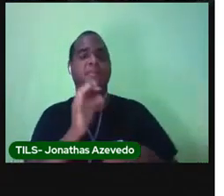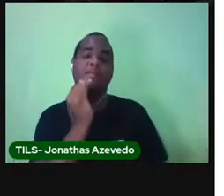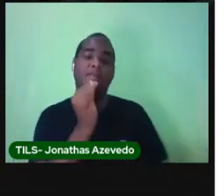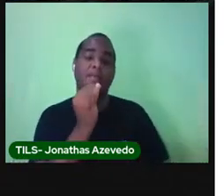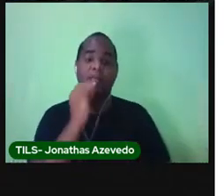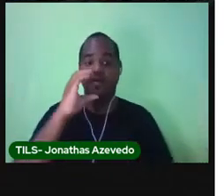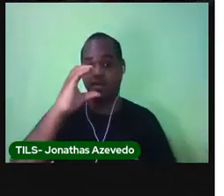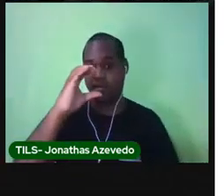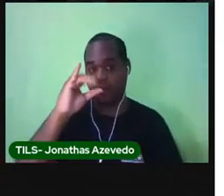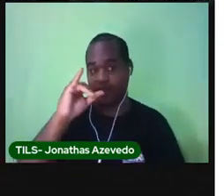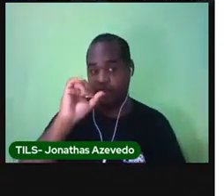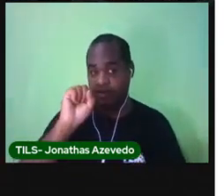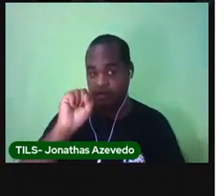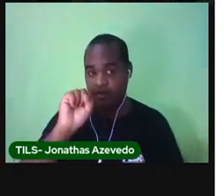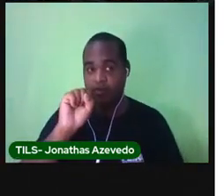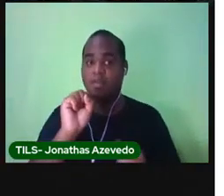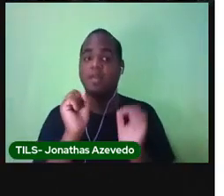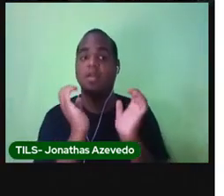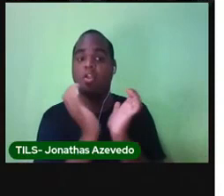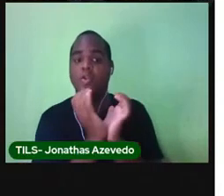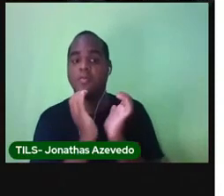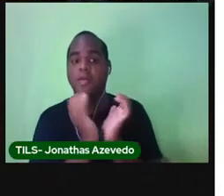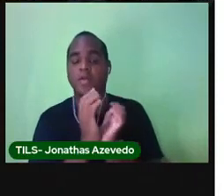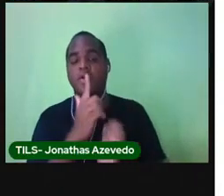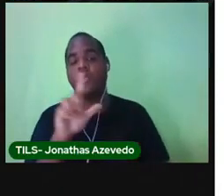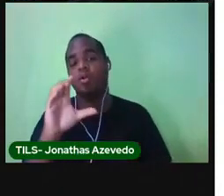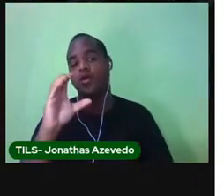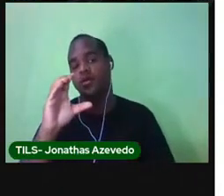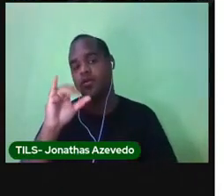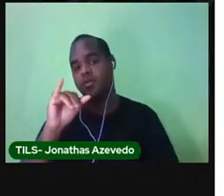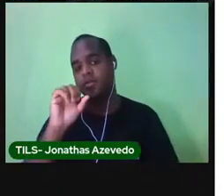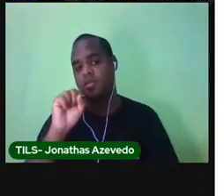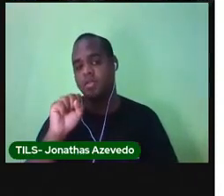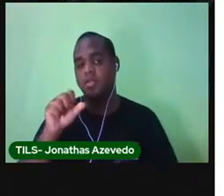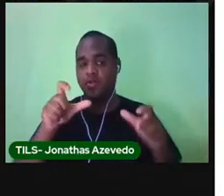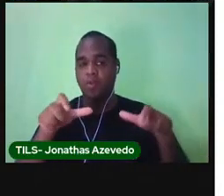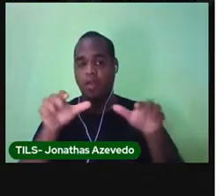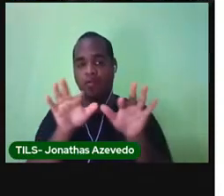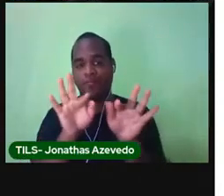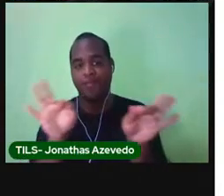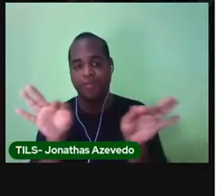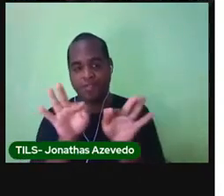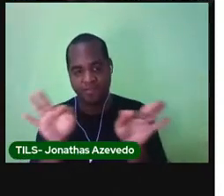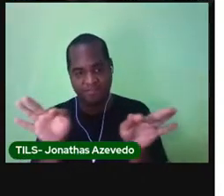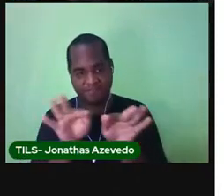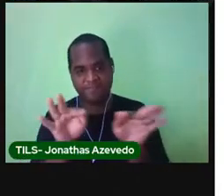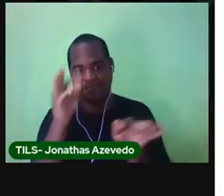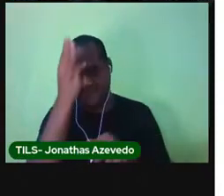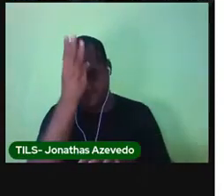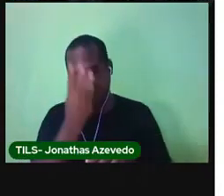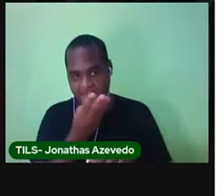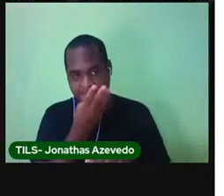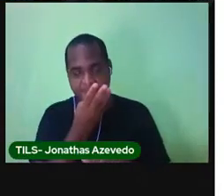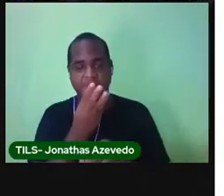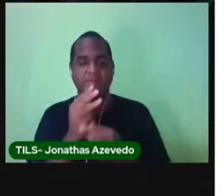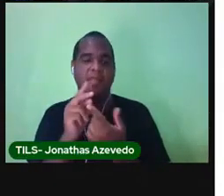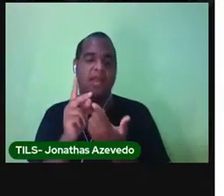exemplo do CIS-Tomba e do CIS-Indo-Palmildes. Fica assim, Pepsi,